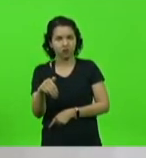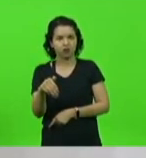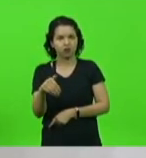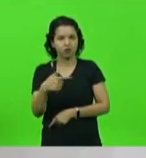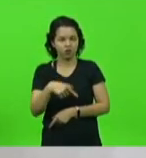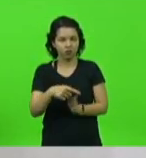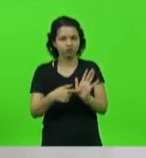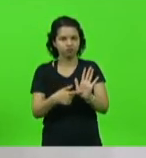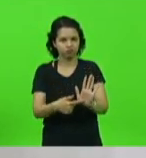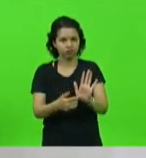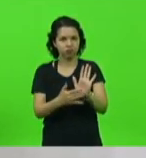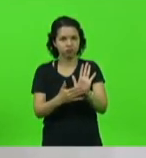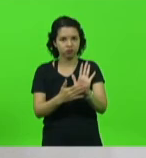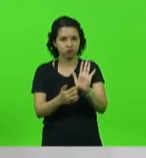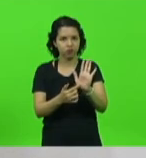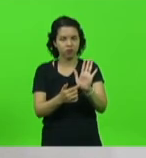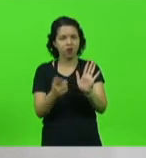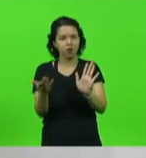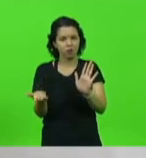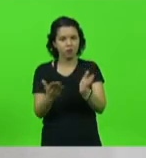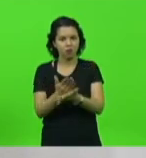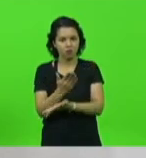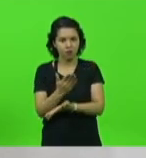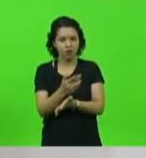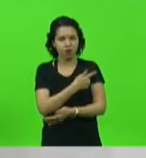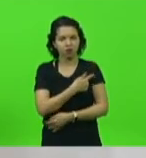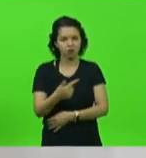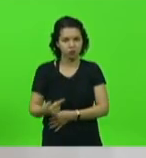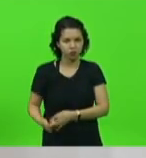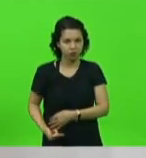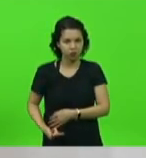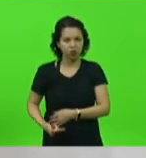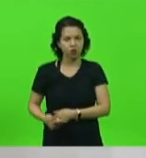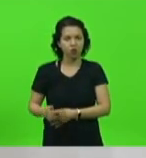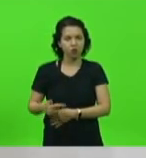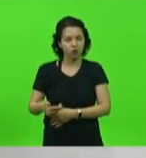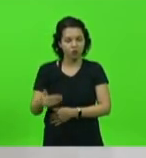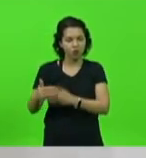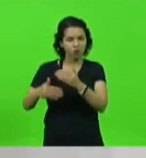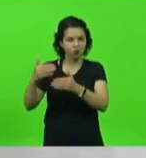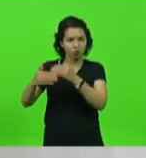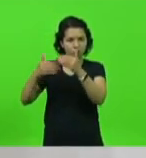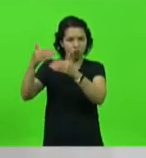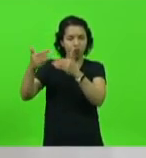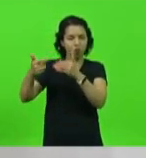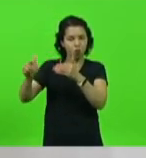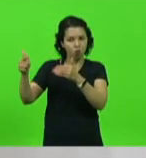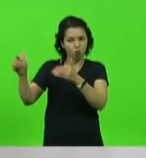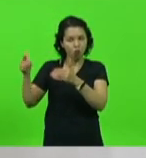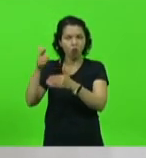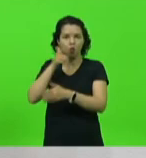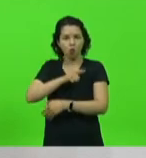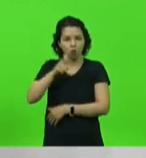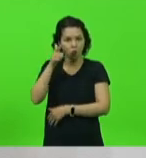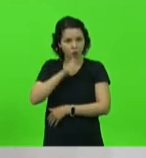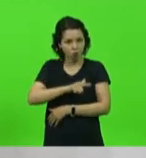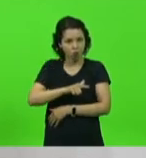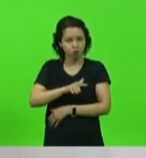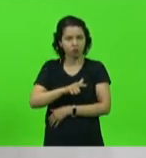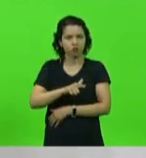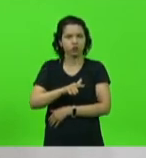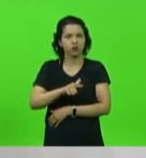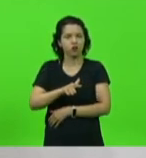governo, para podermos evoluir em outras conquistas. Eu não jogo aqui para a torcida.